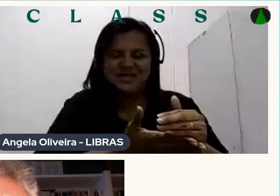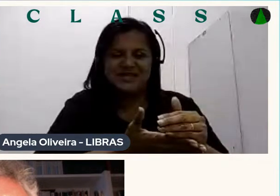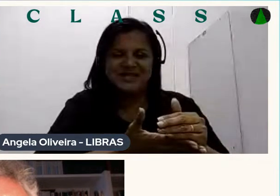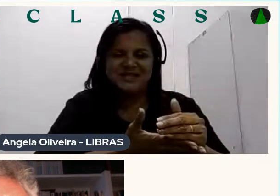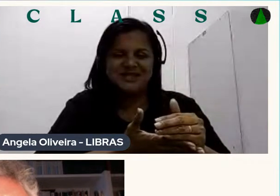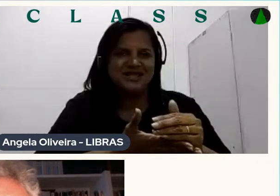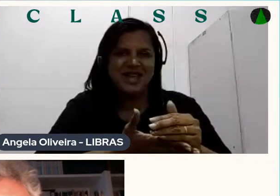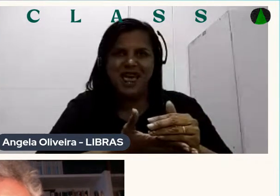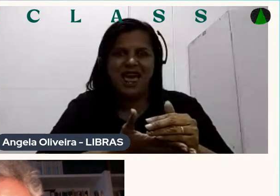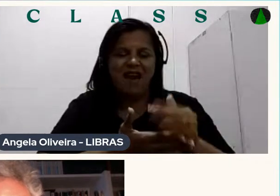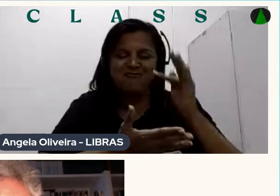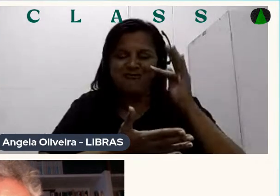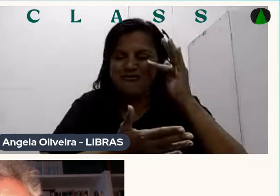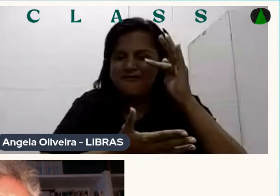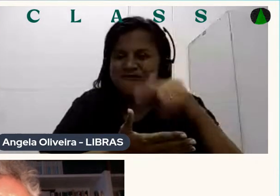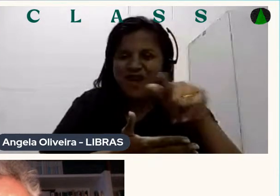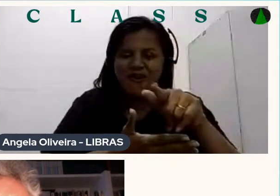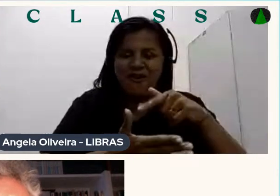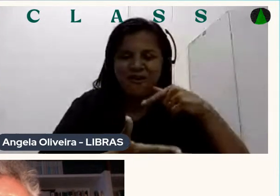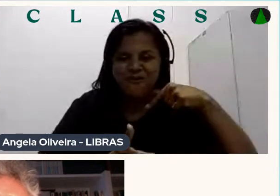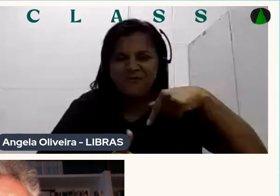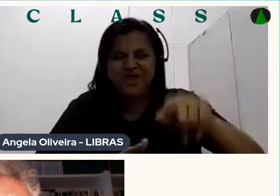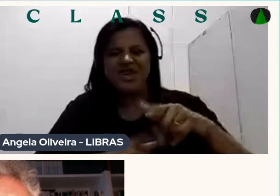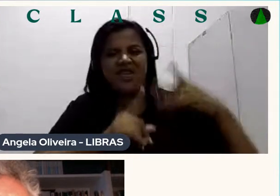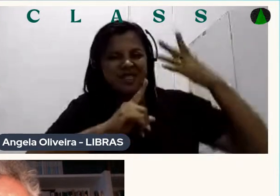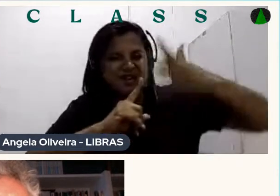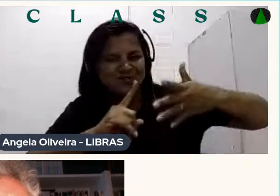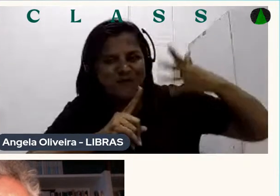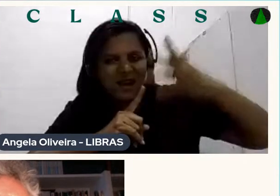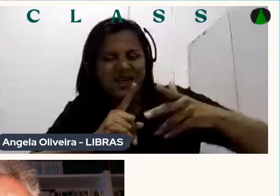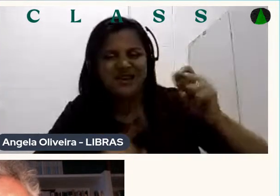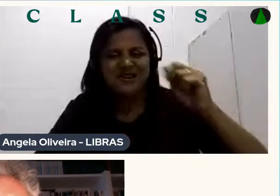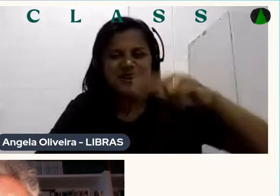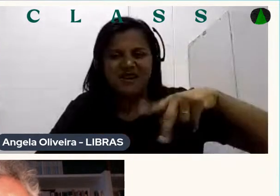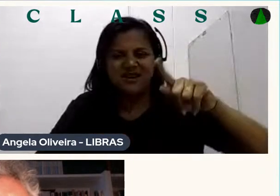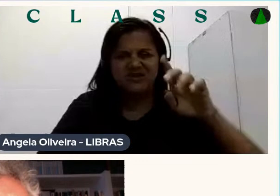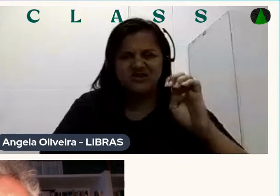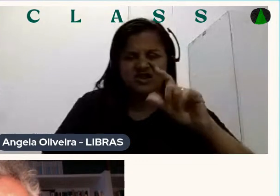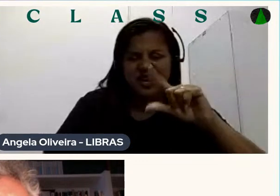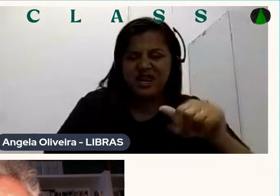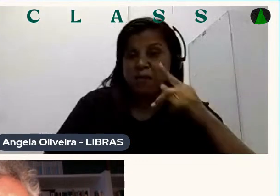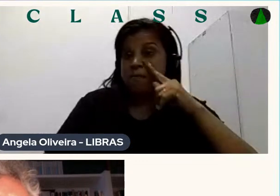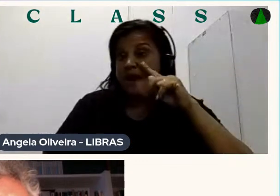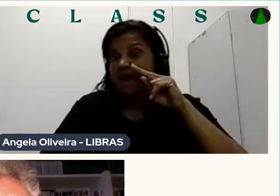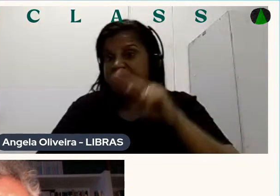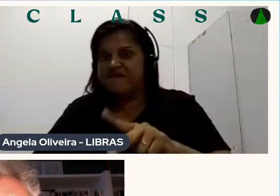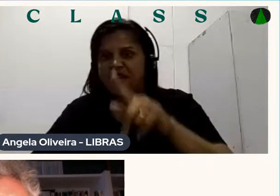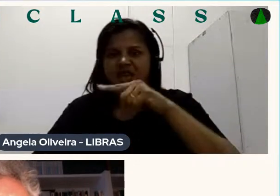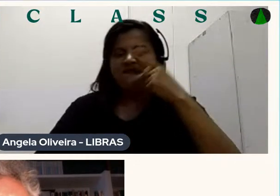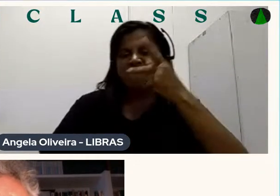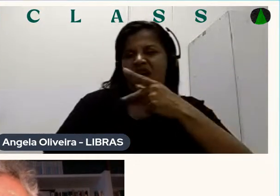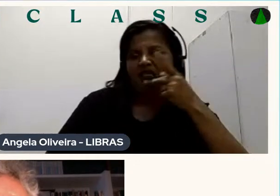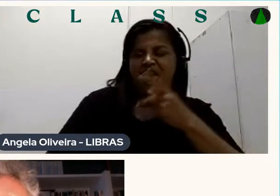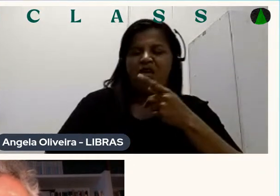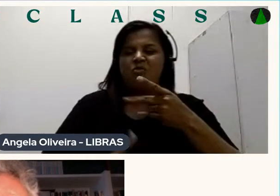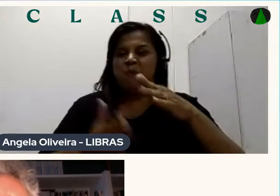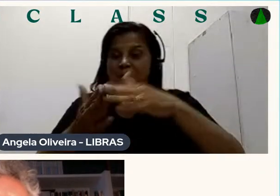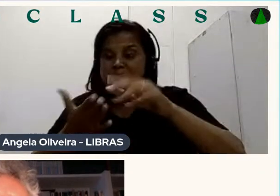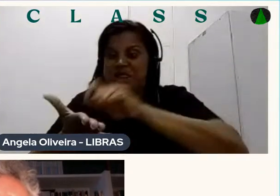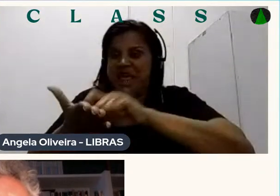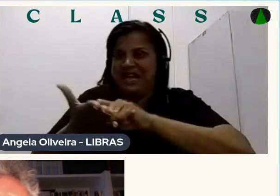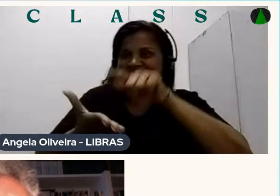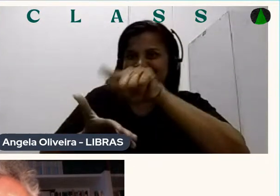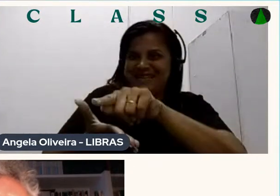Angelino E do trio Para Para ver eles Falando Para pedir autógrafo Eu tenho um livro Assinado por eles